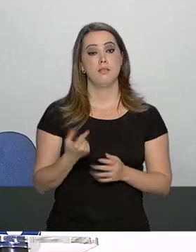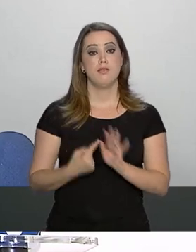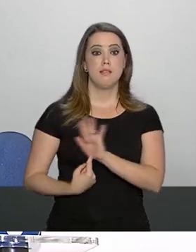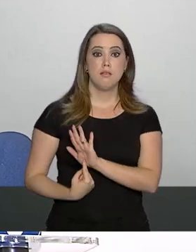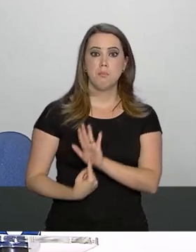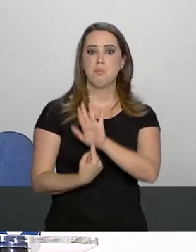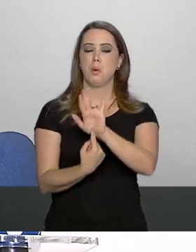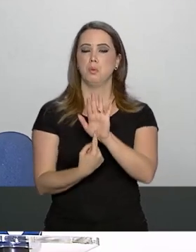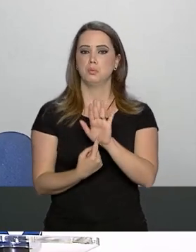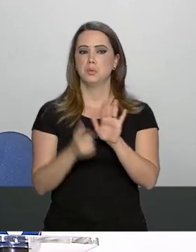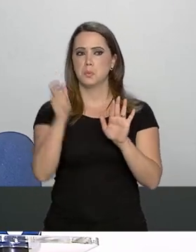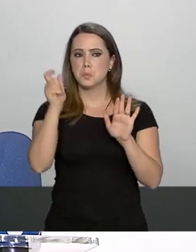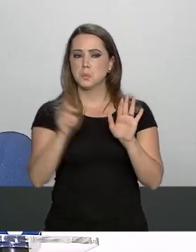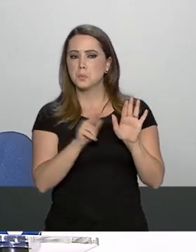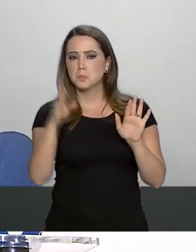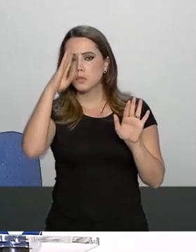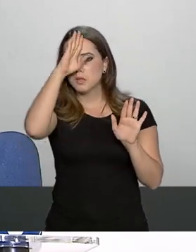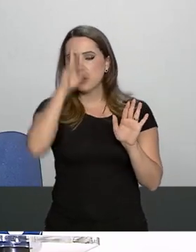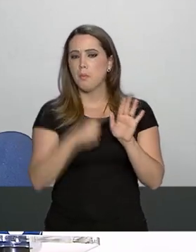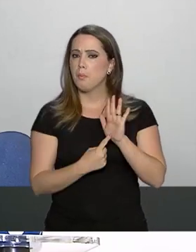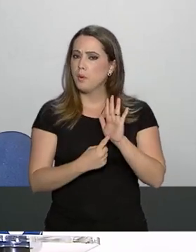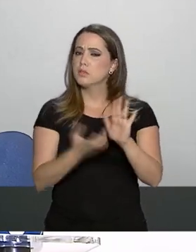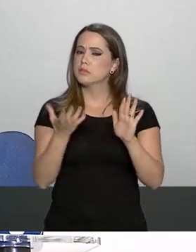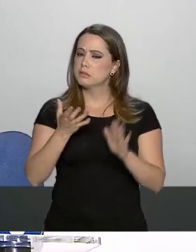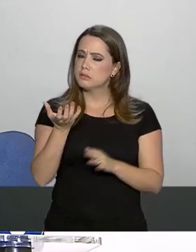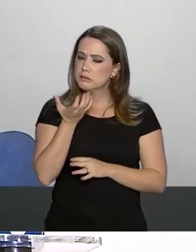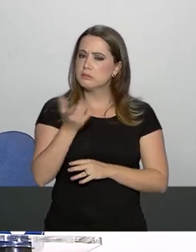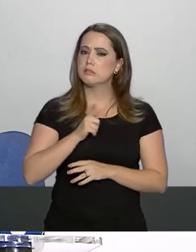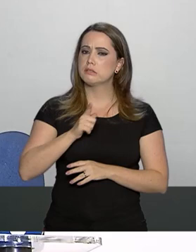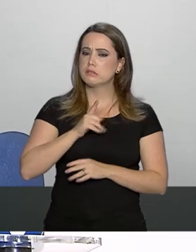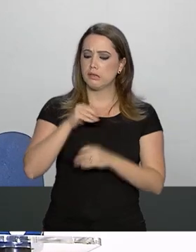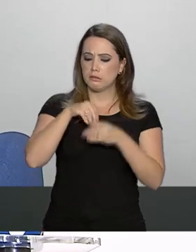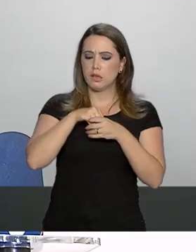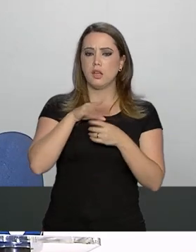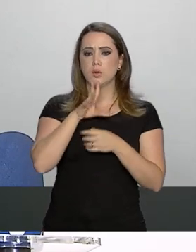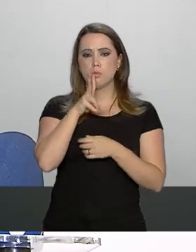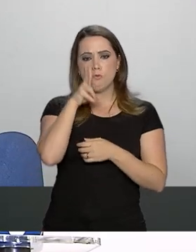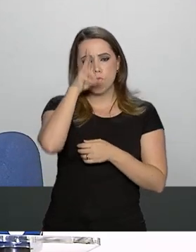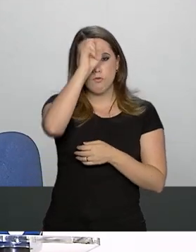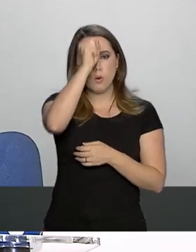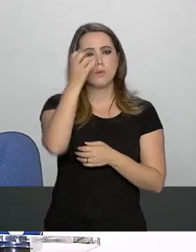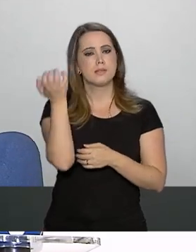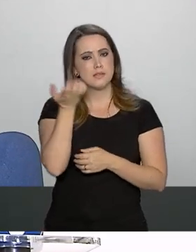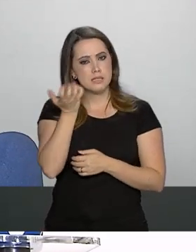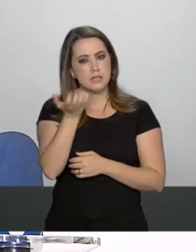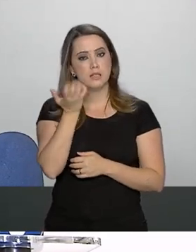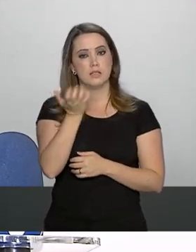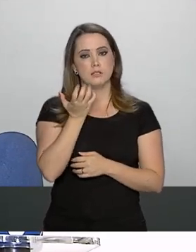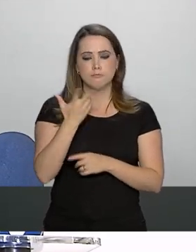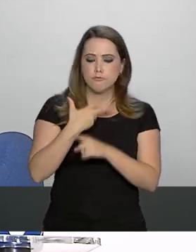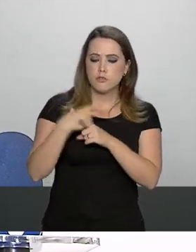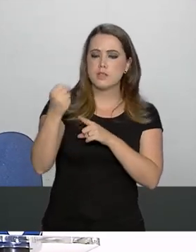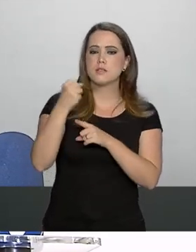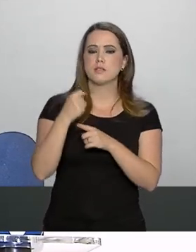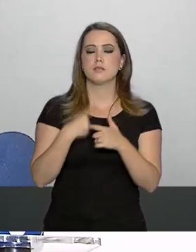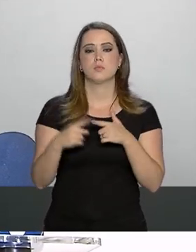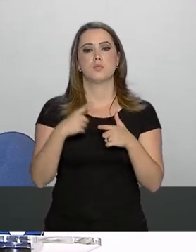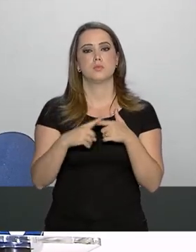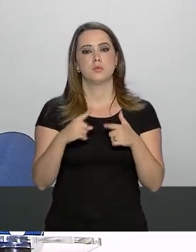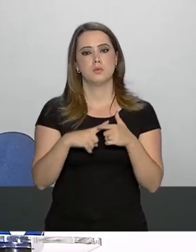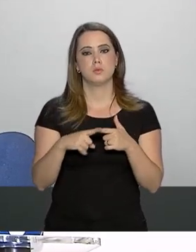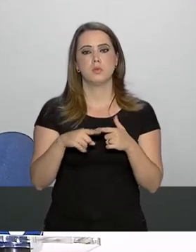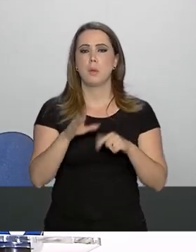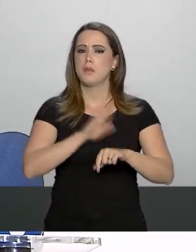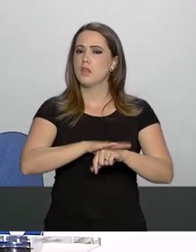essa força de vontade, ele demonstra essa capacidade de querer vencer esses desafios